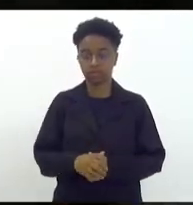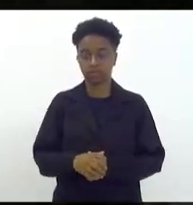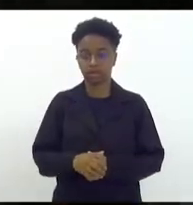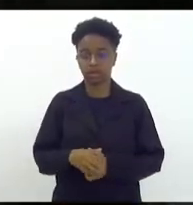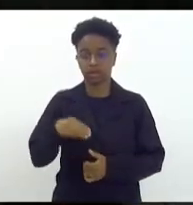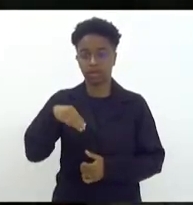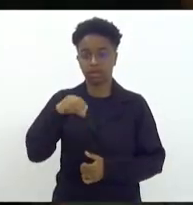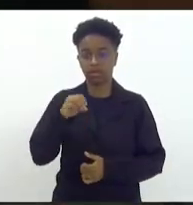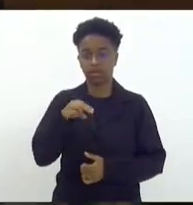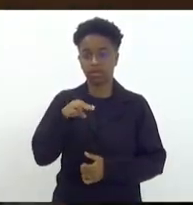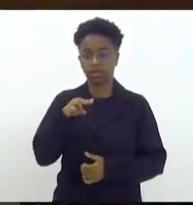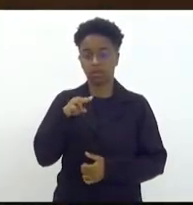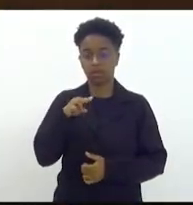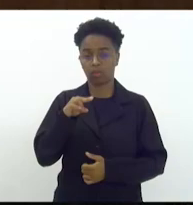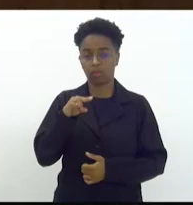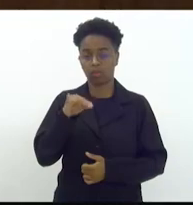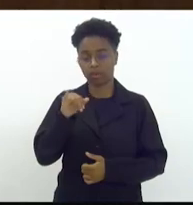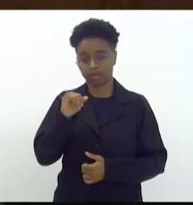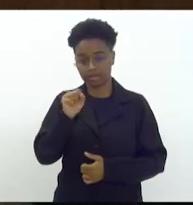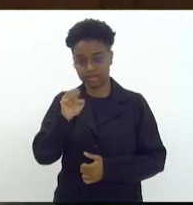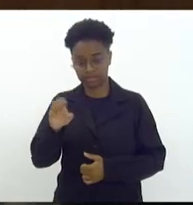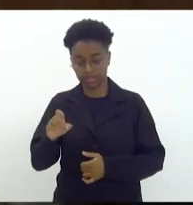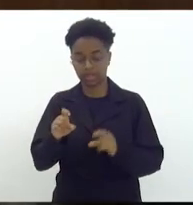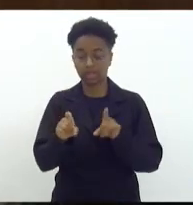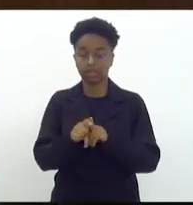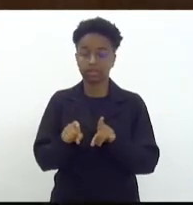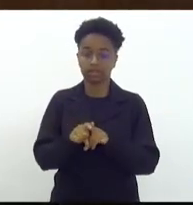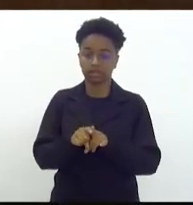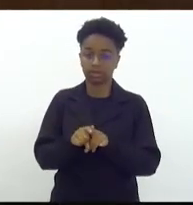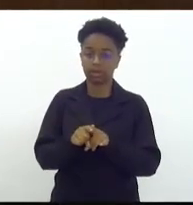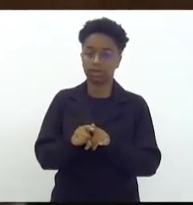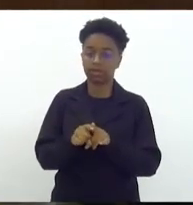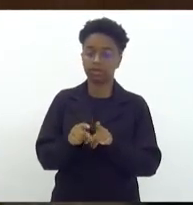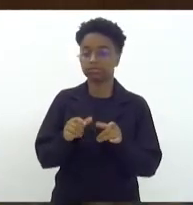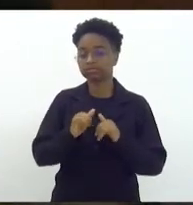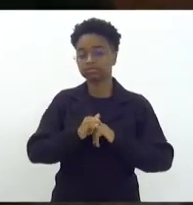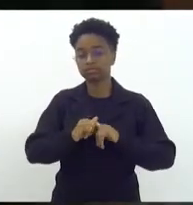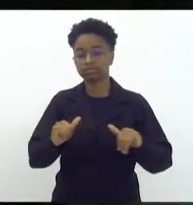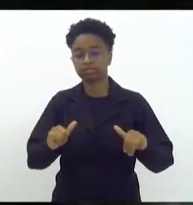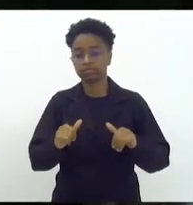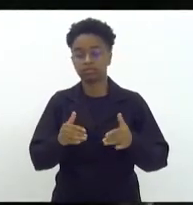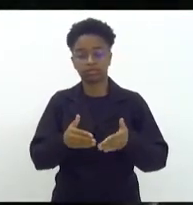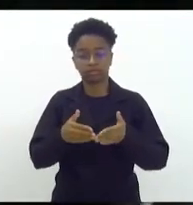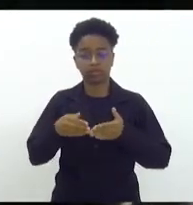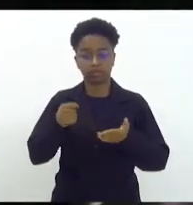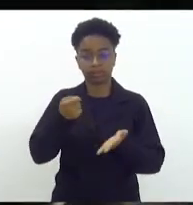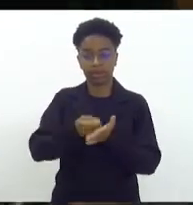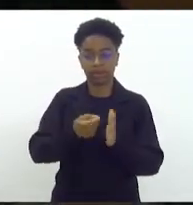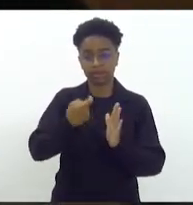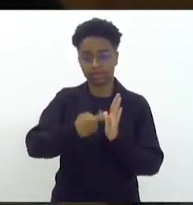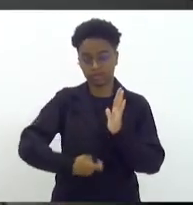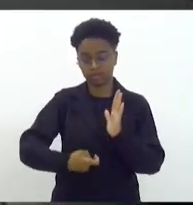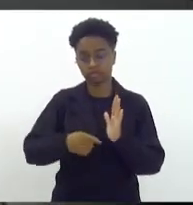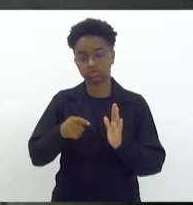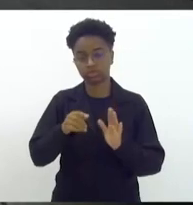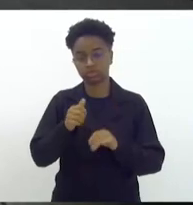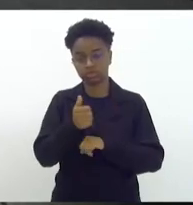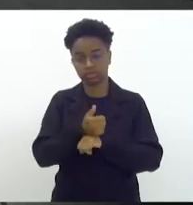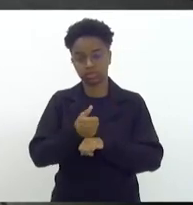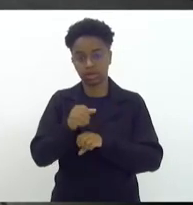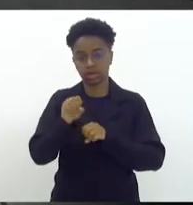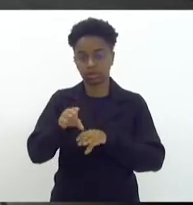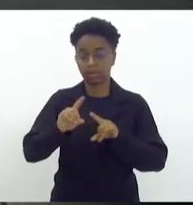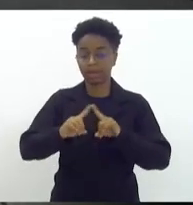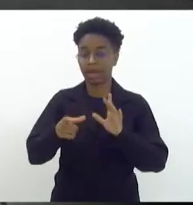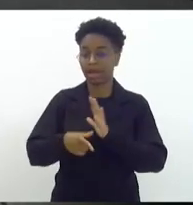Moise e também para declarar em relação à questão da isenção do pagamento de taxa para os profissionais de educação. Mas antes de fazer minha